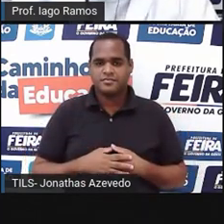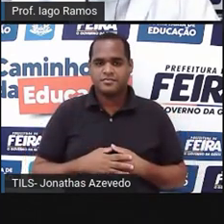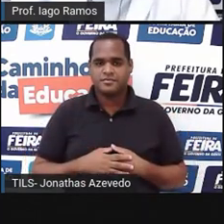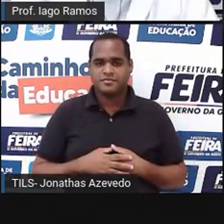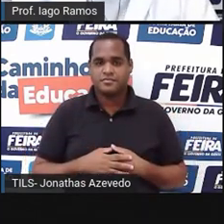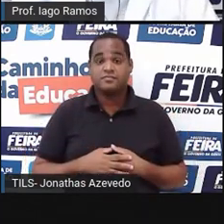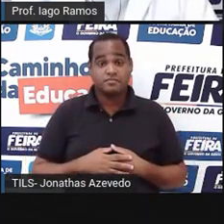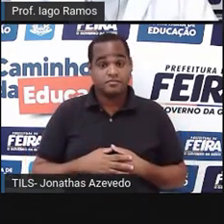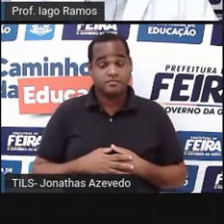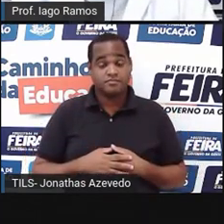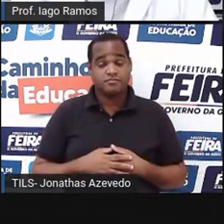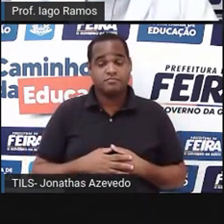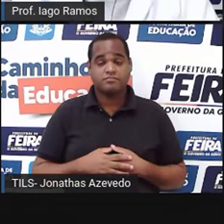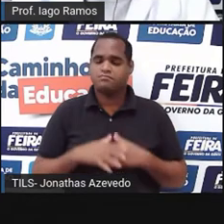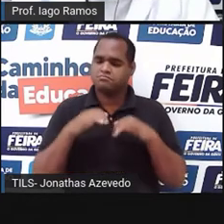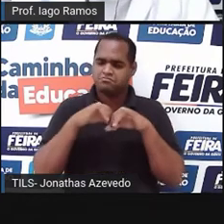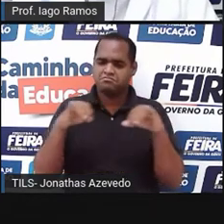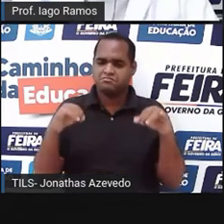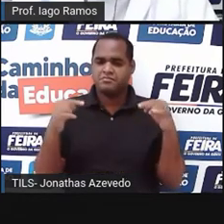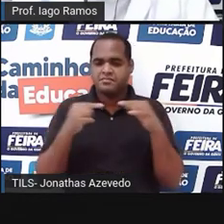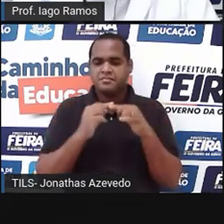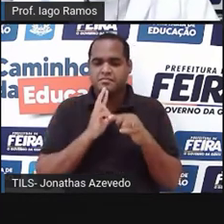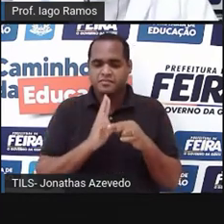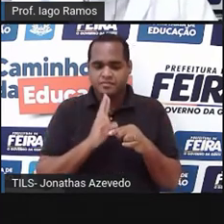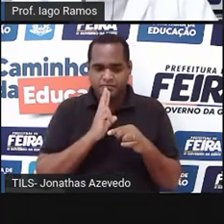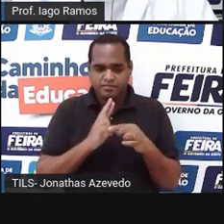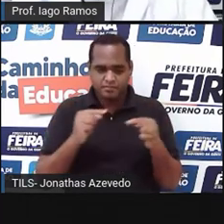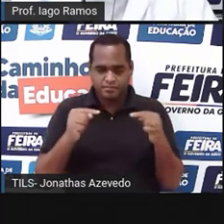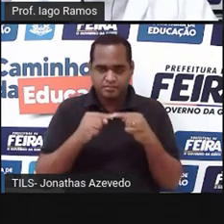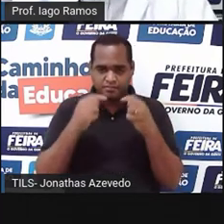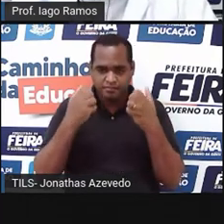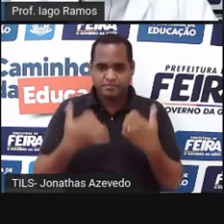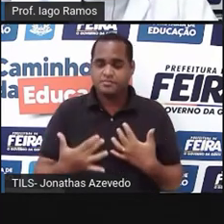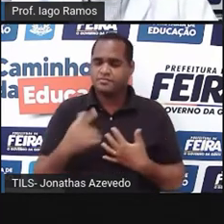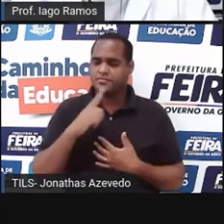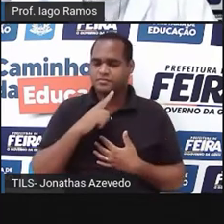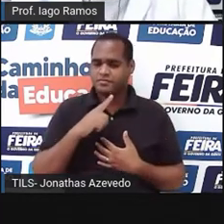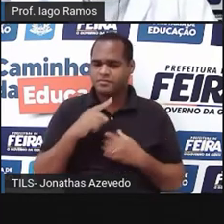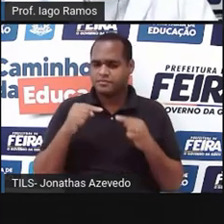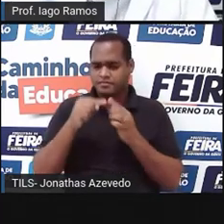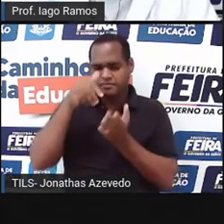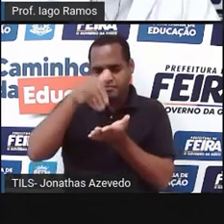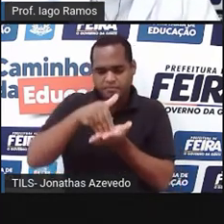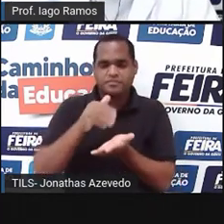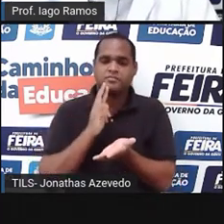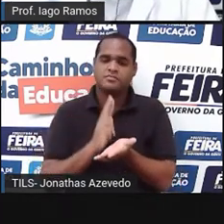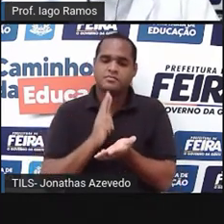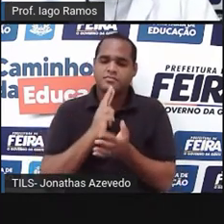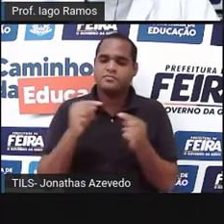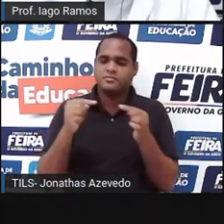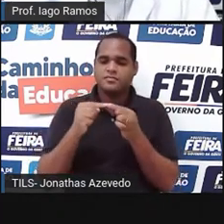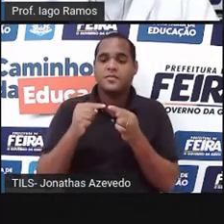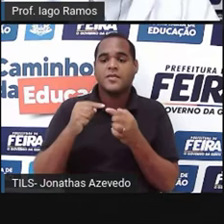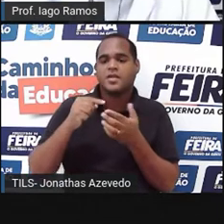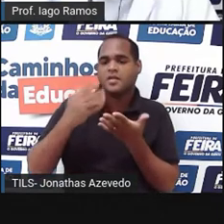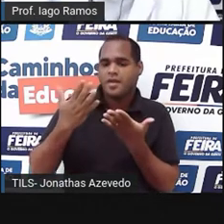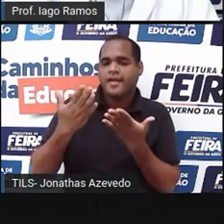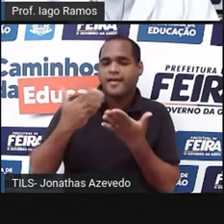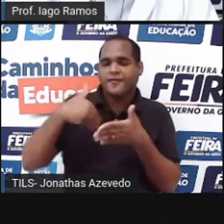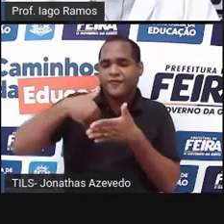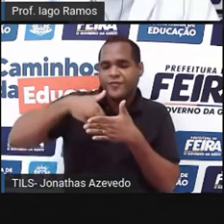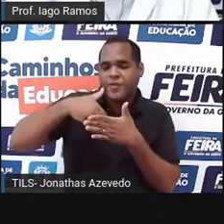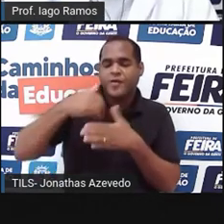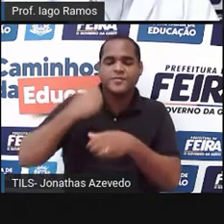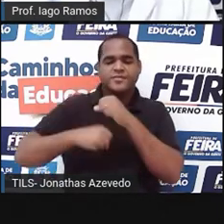De um resultado de final de Copa do Mundo, né? Copa do Mundo de futebol no